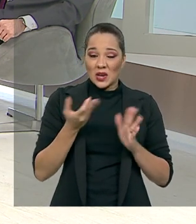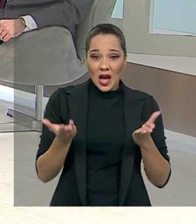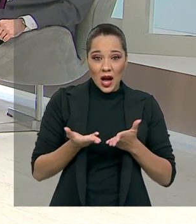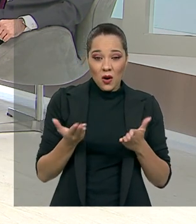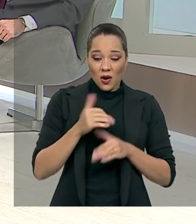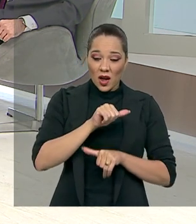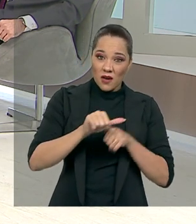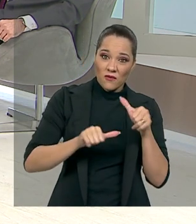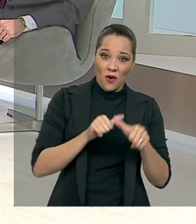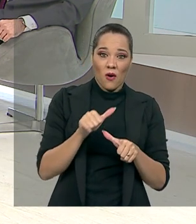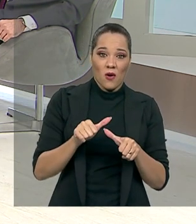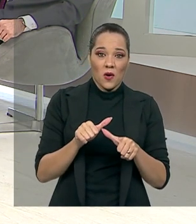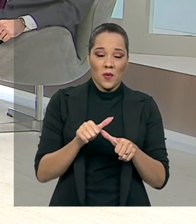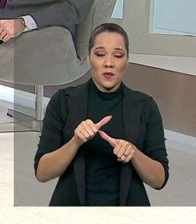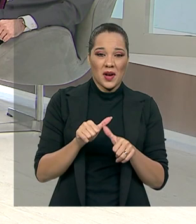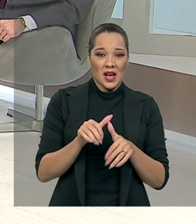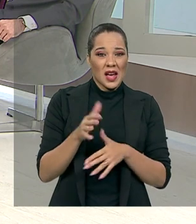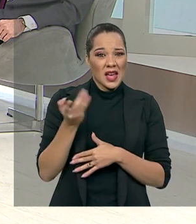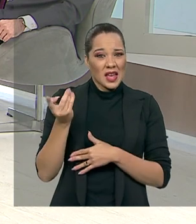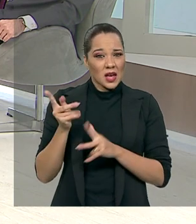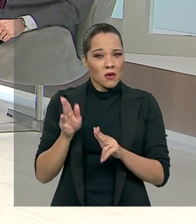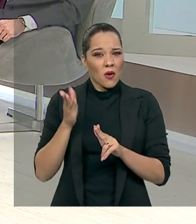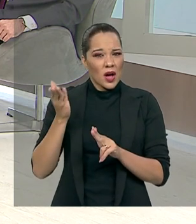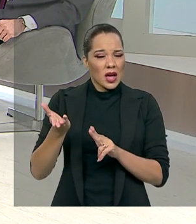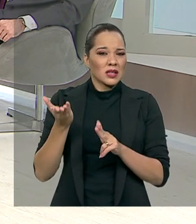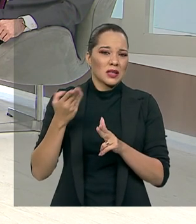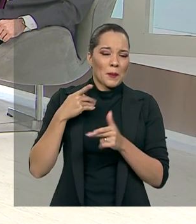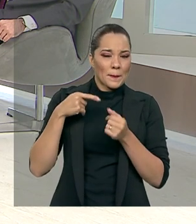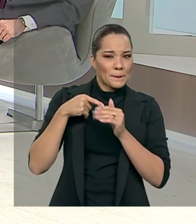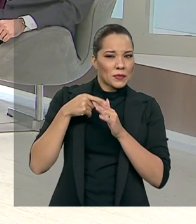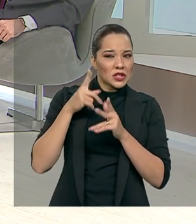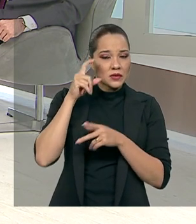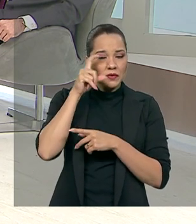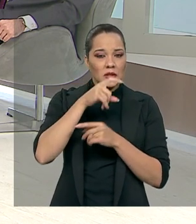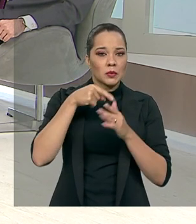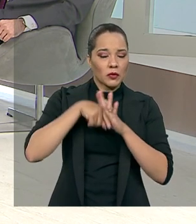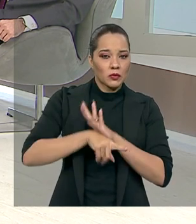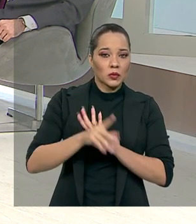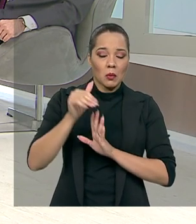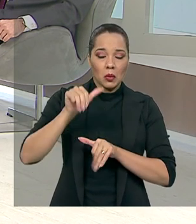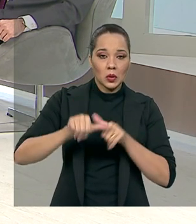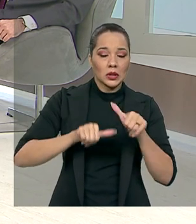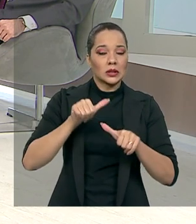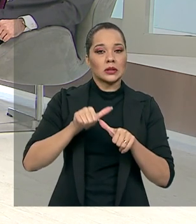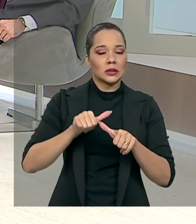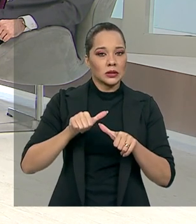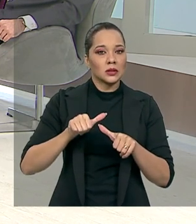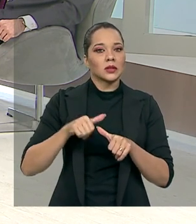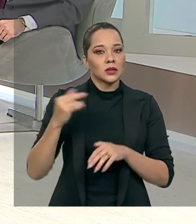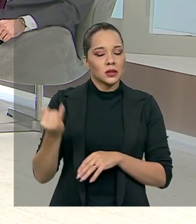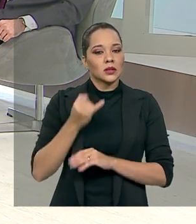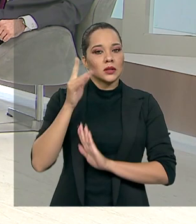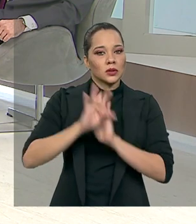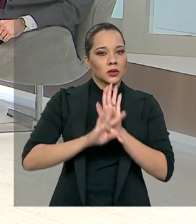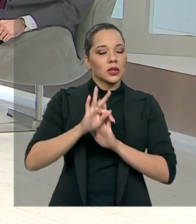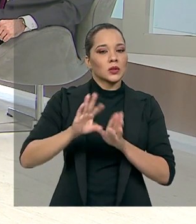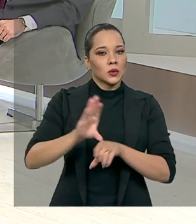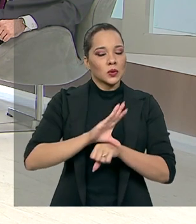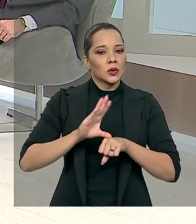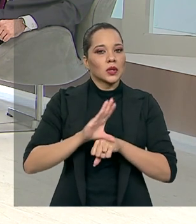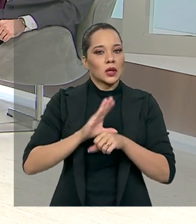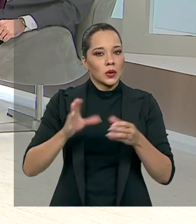com essa profundidade que a gente precisa, uma alteração tão significativa no texto constitucional,